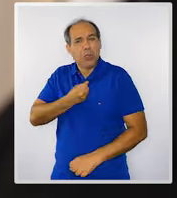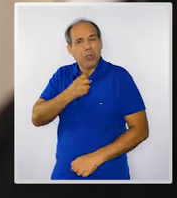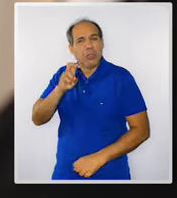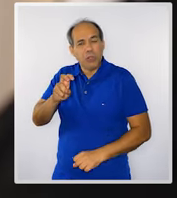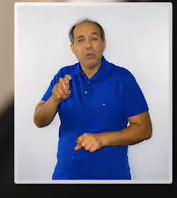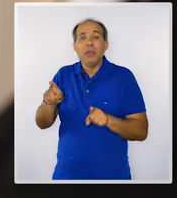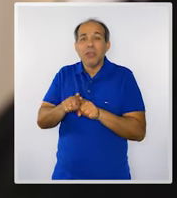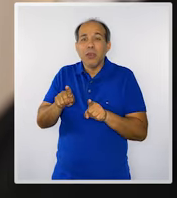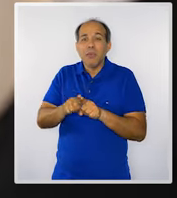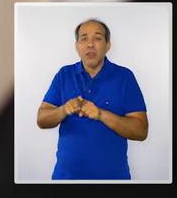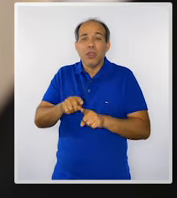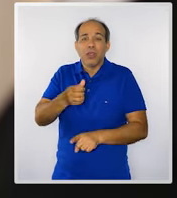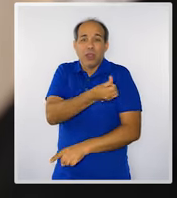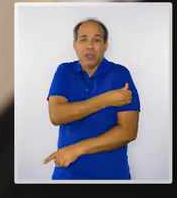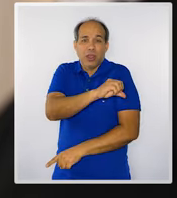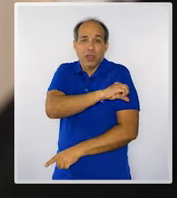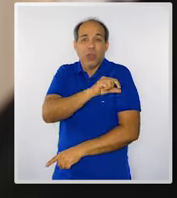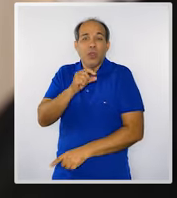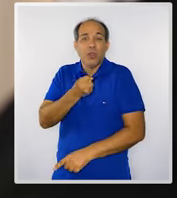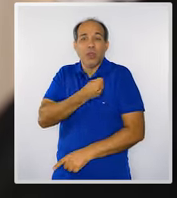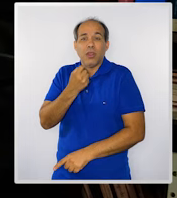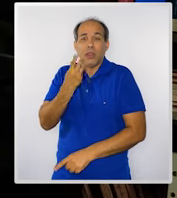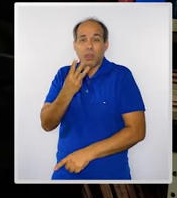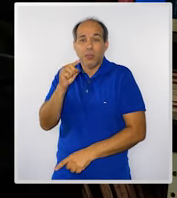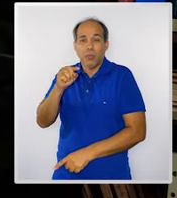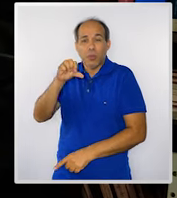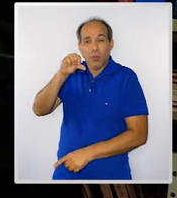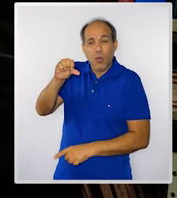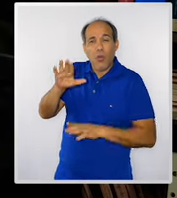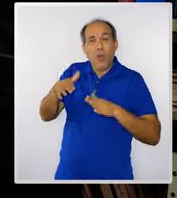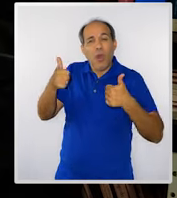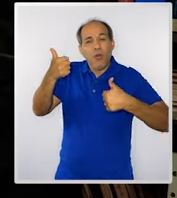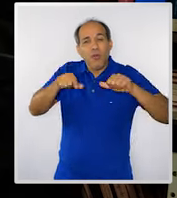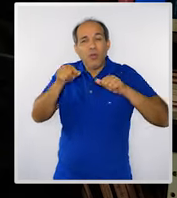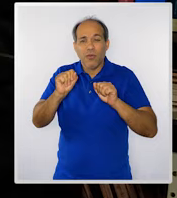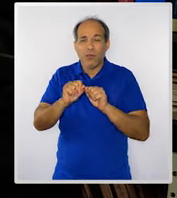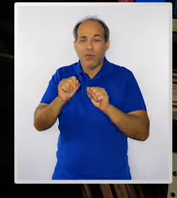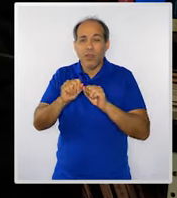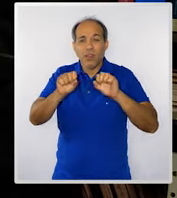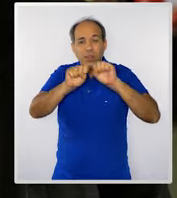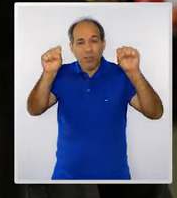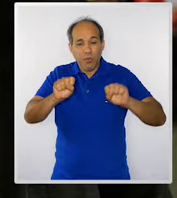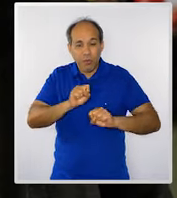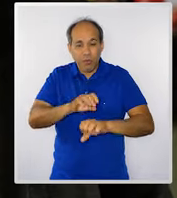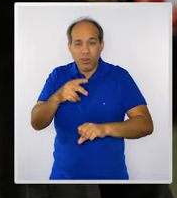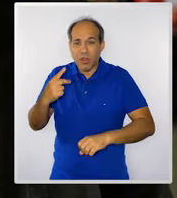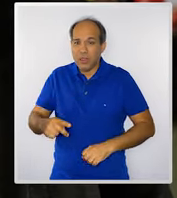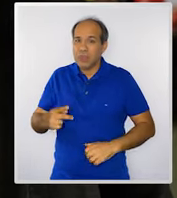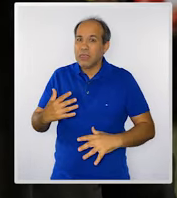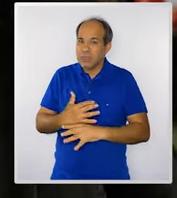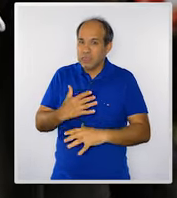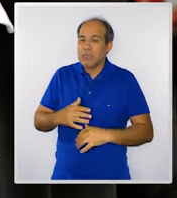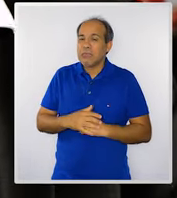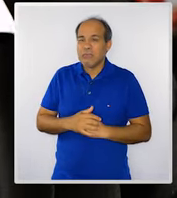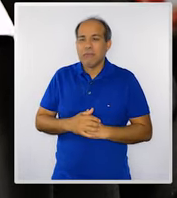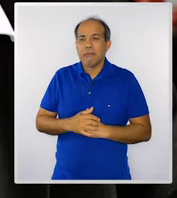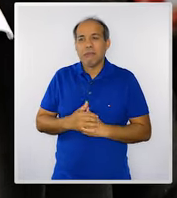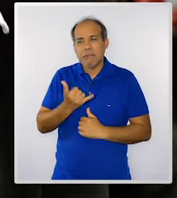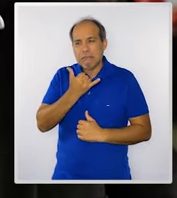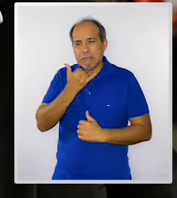teve nota 3.9. Qual a avaliação que você faz do sistema educacional da nossa cidade? É, Jordi,